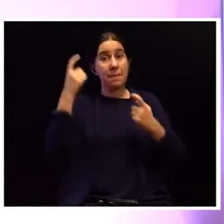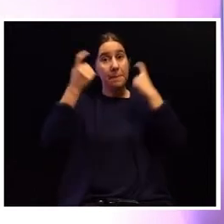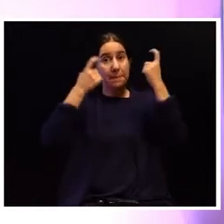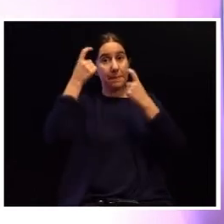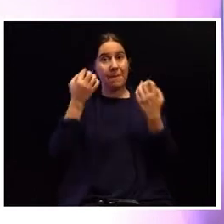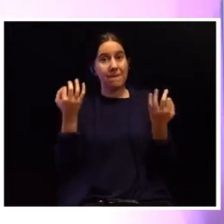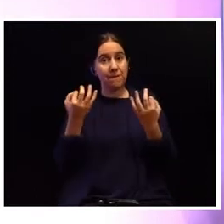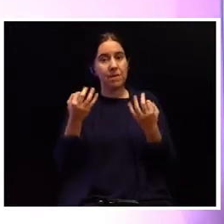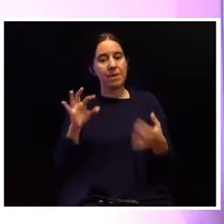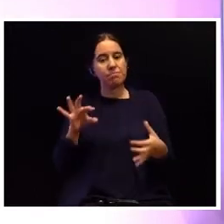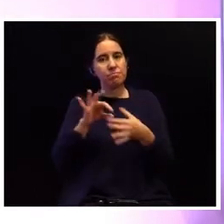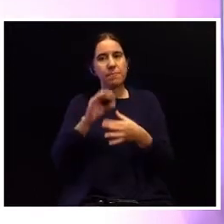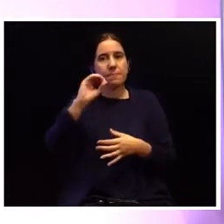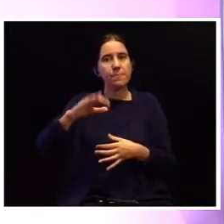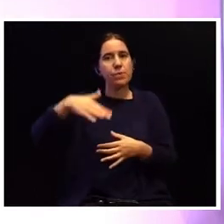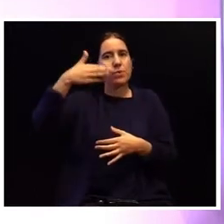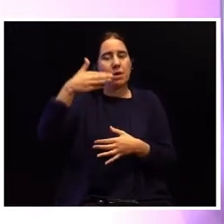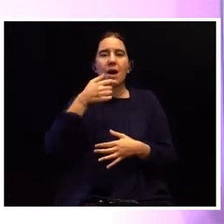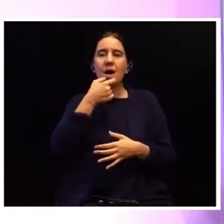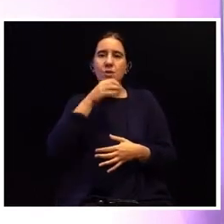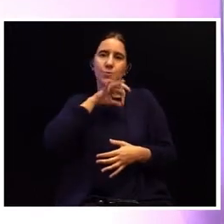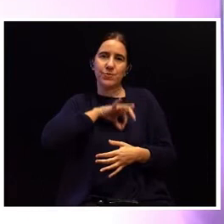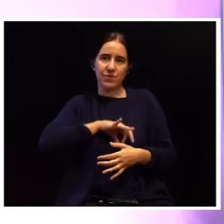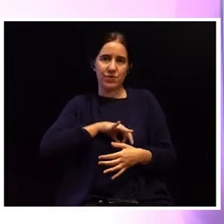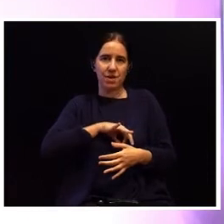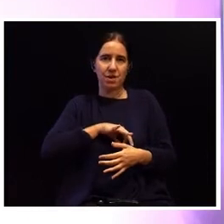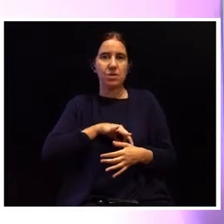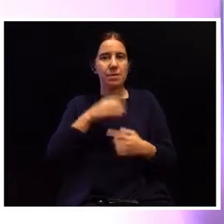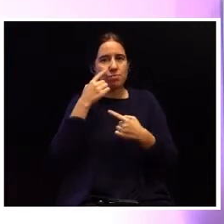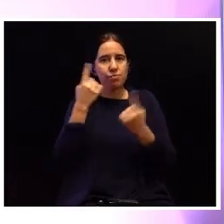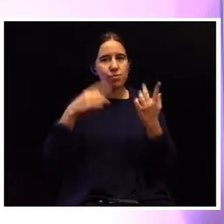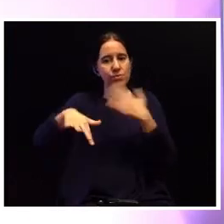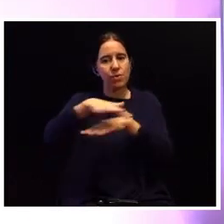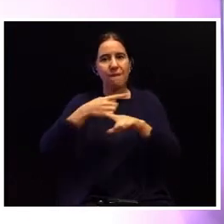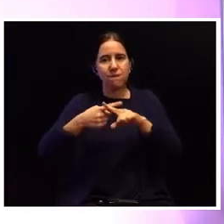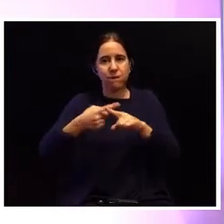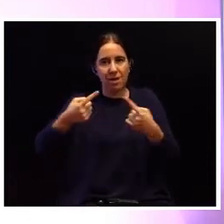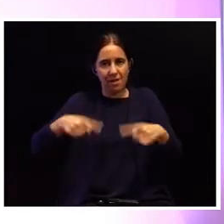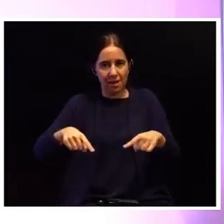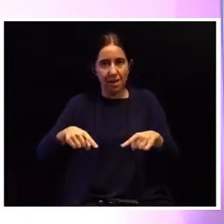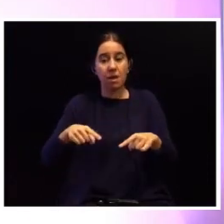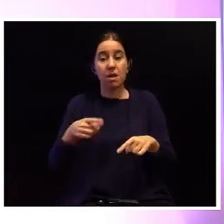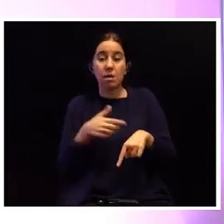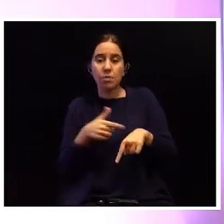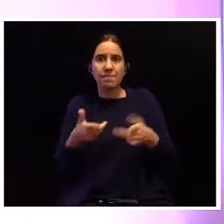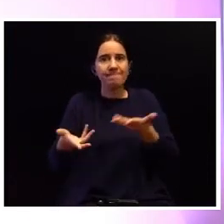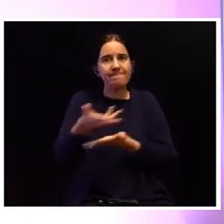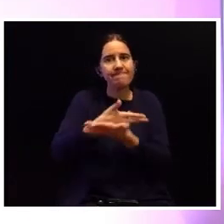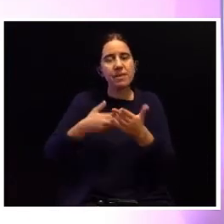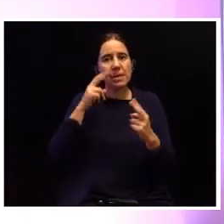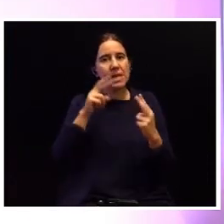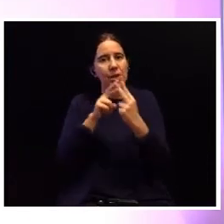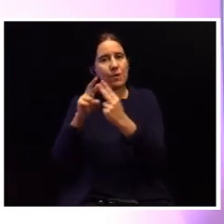ser dirigido prioritariamente a profissionais e a públicos interessados, como momento de partilha e de